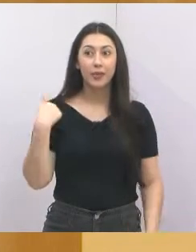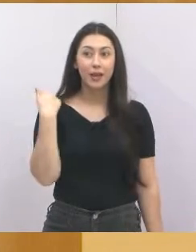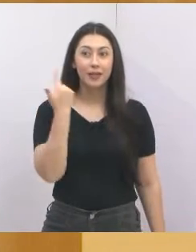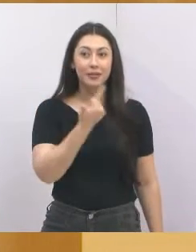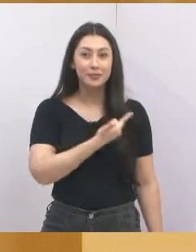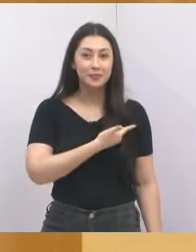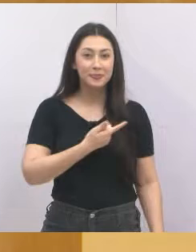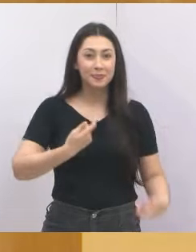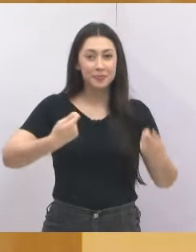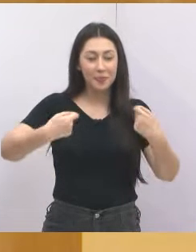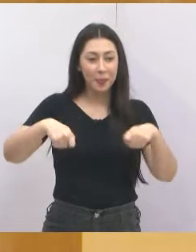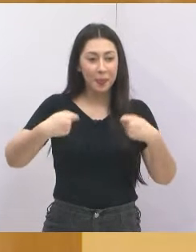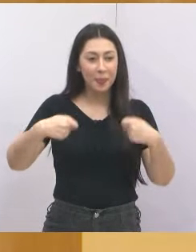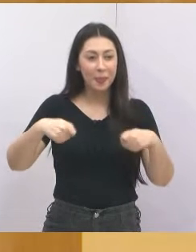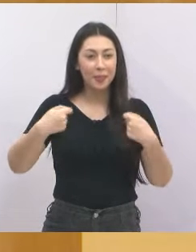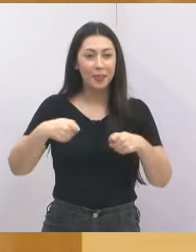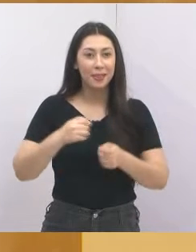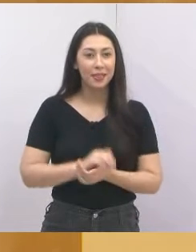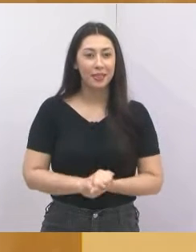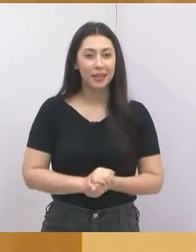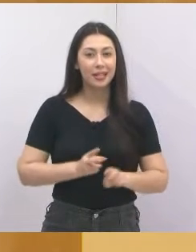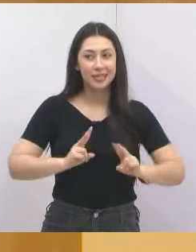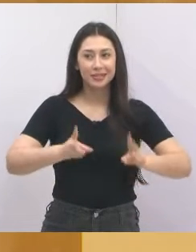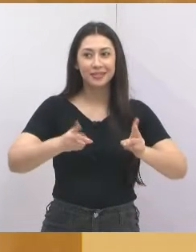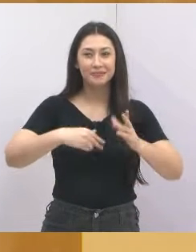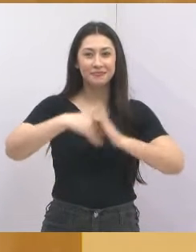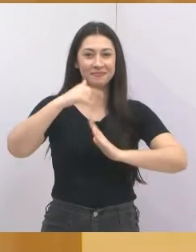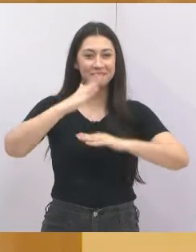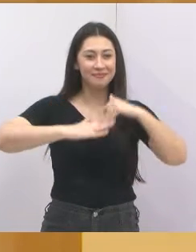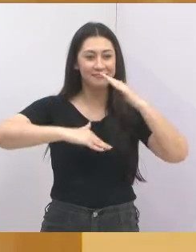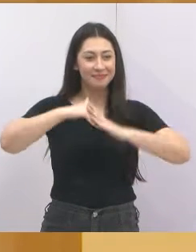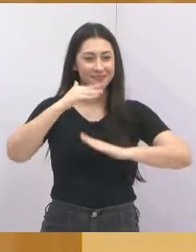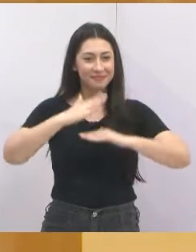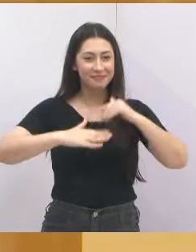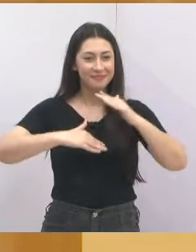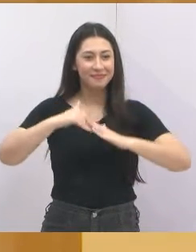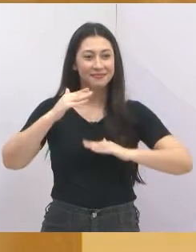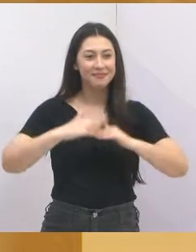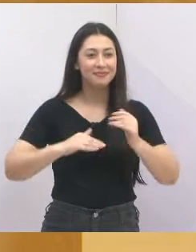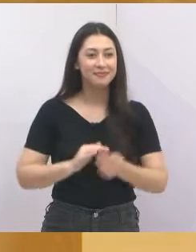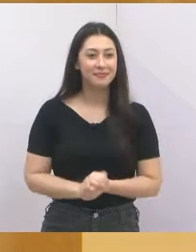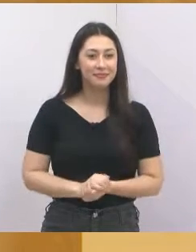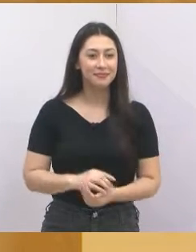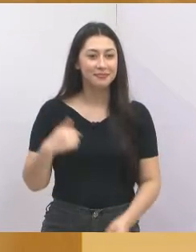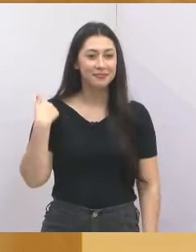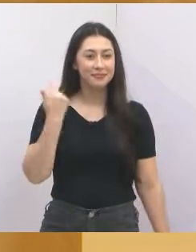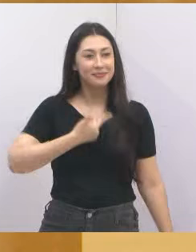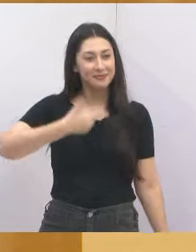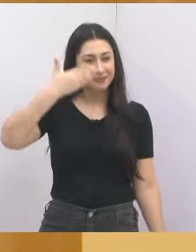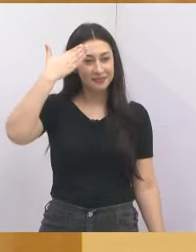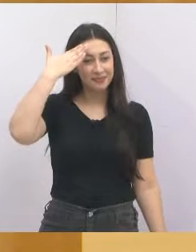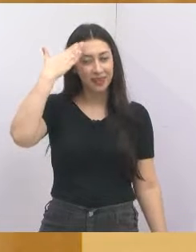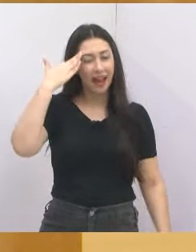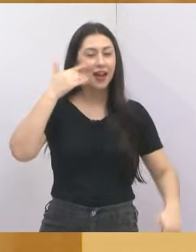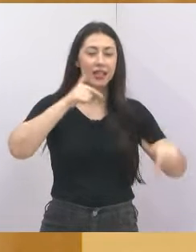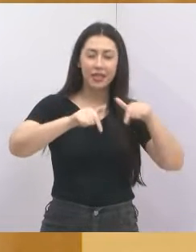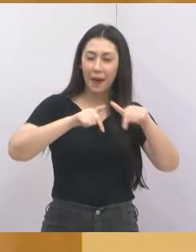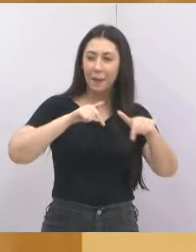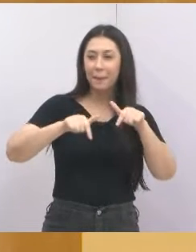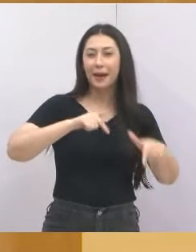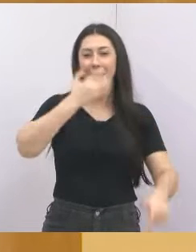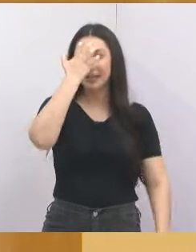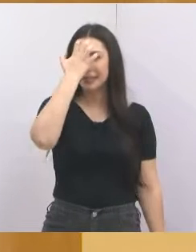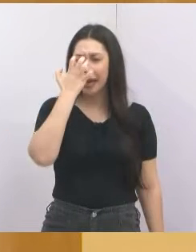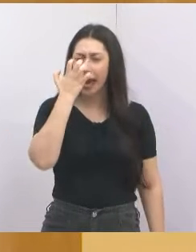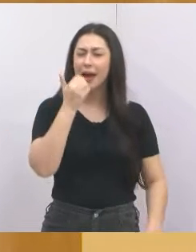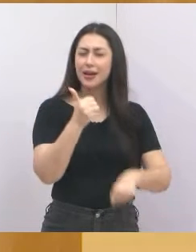aí, a pasta da Gi, que está sempre ativa, a Gi a gente sabe do trabalho, da importância do trabalho dela, do